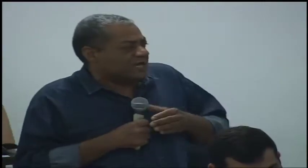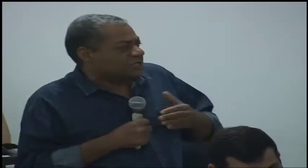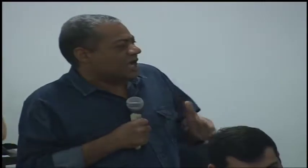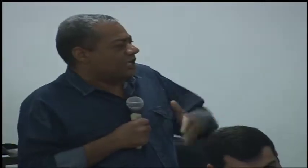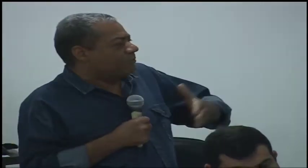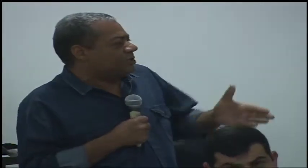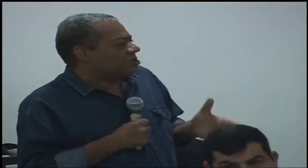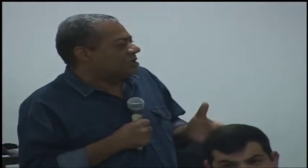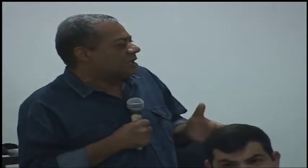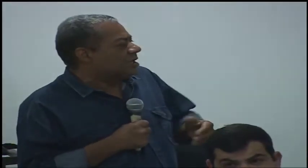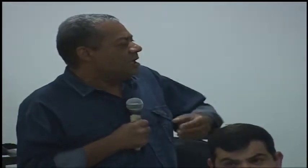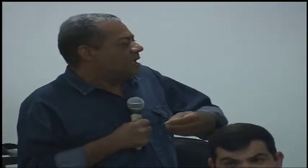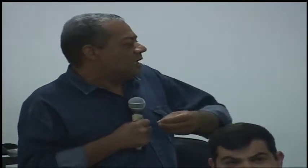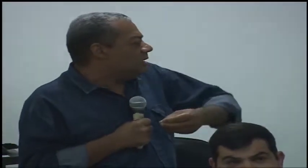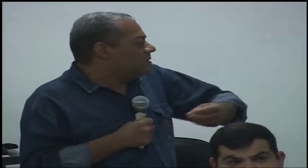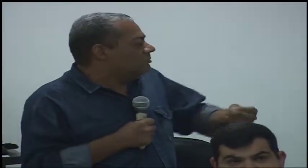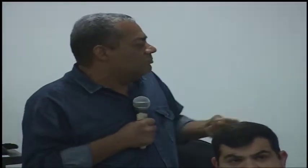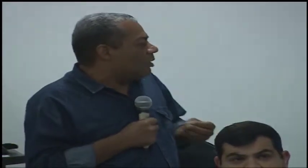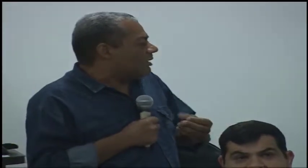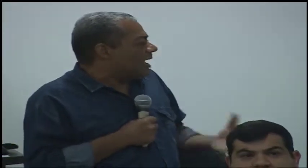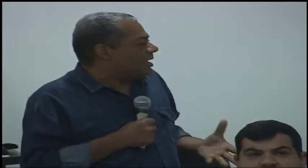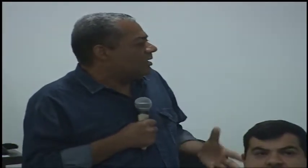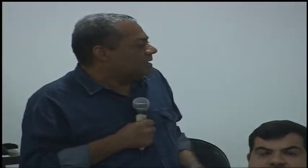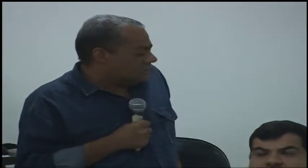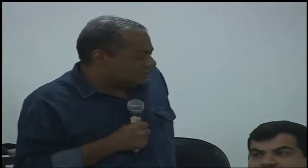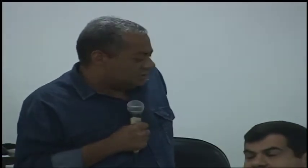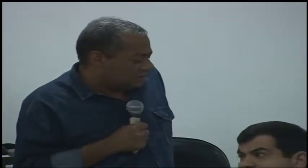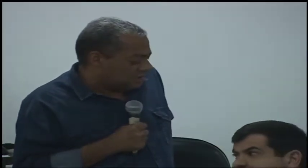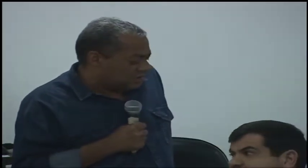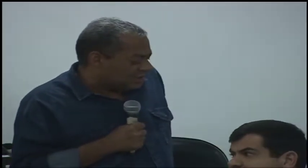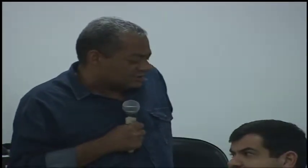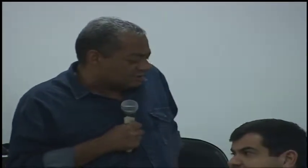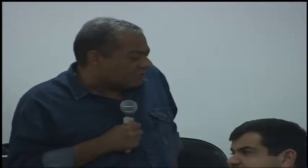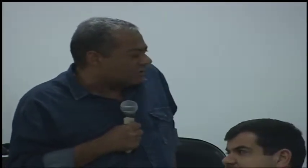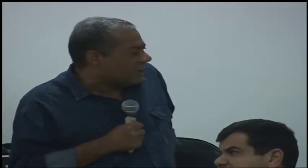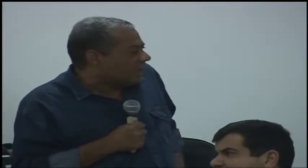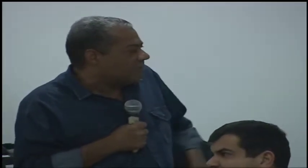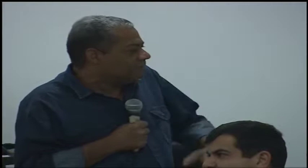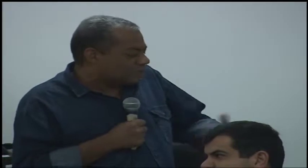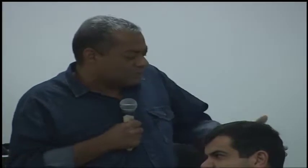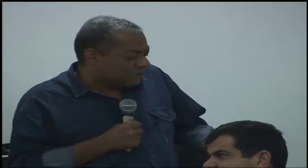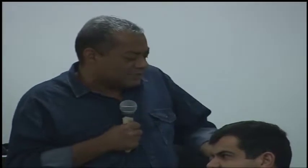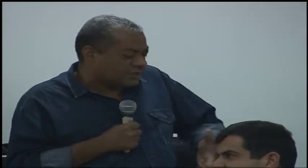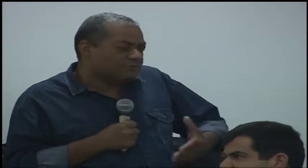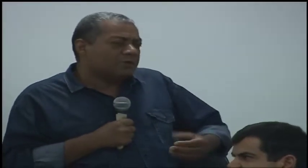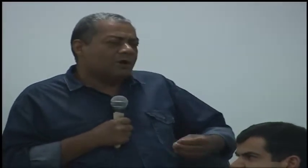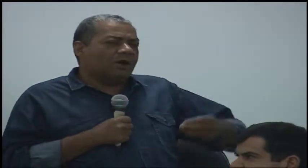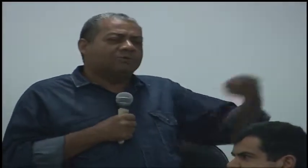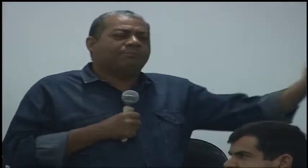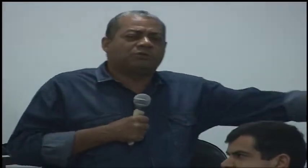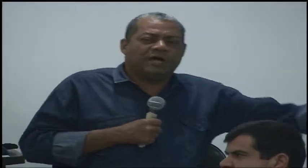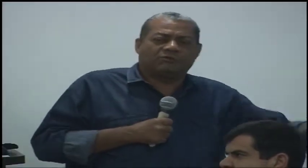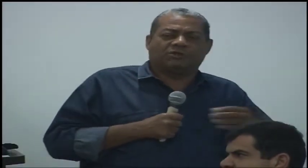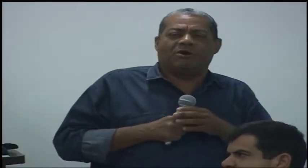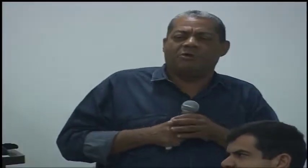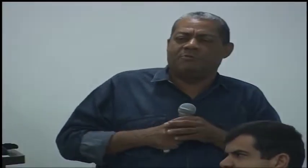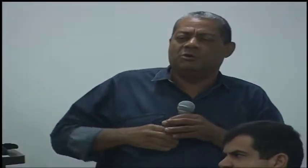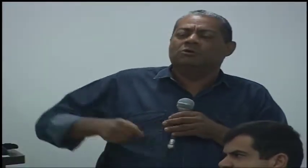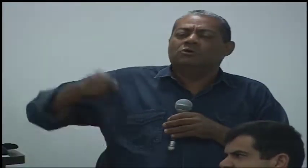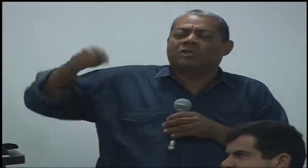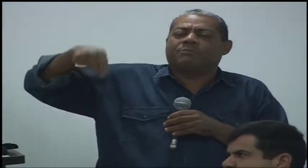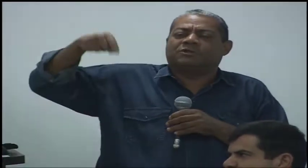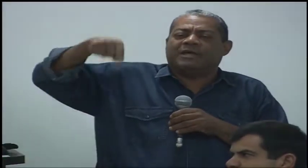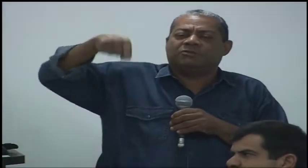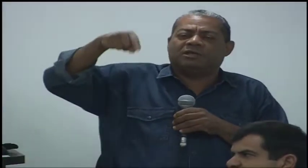empresa achar que é protegida em qualquer, em razão de qualquer situação. Ah, o deputado tal, meu